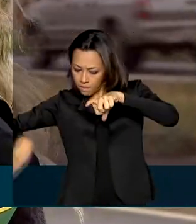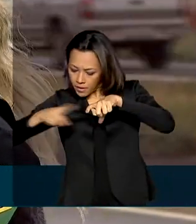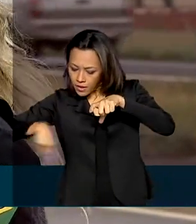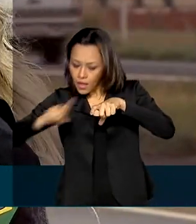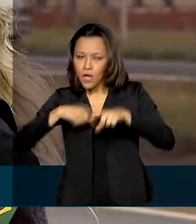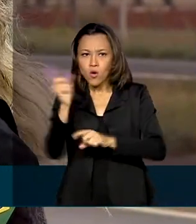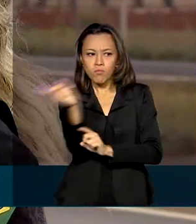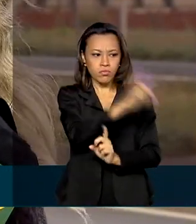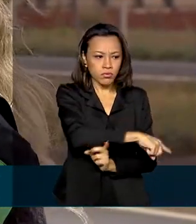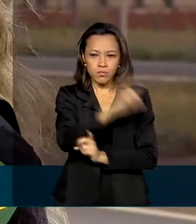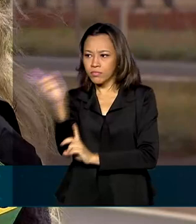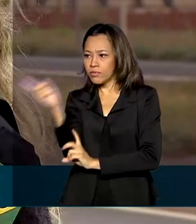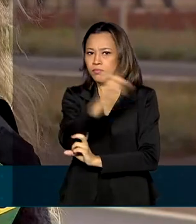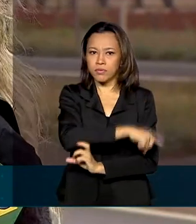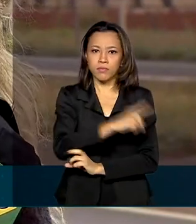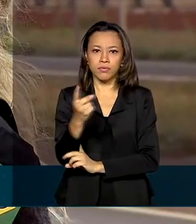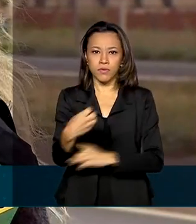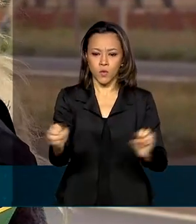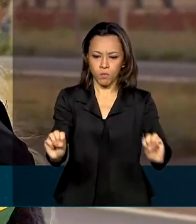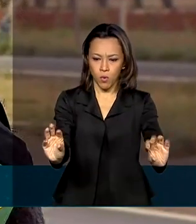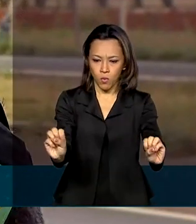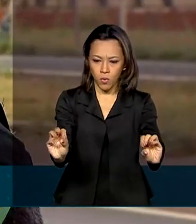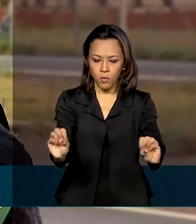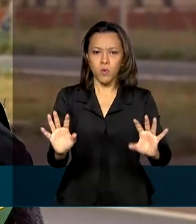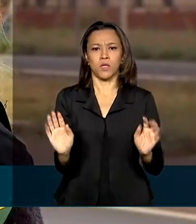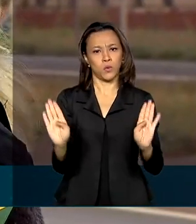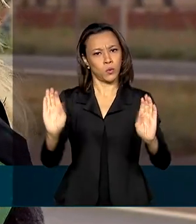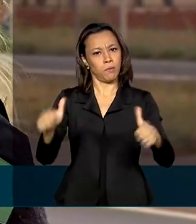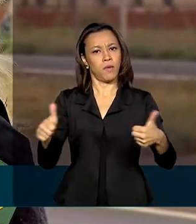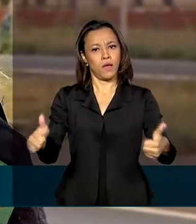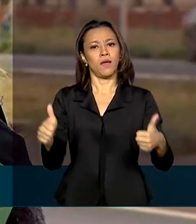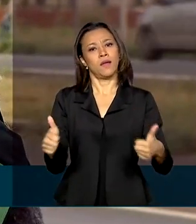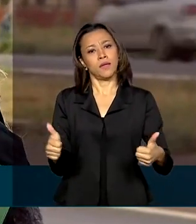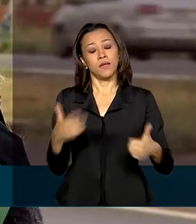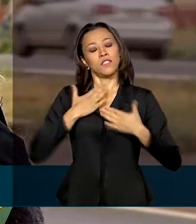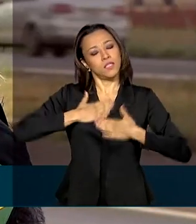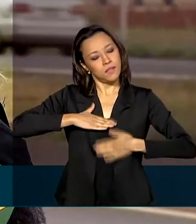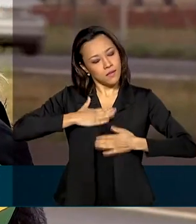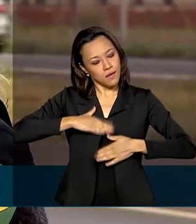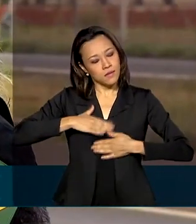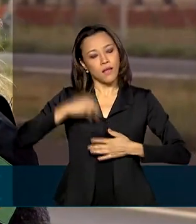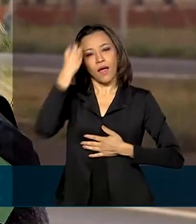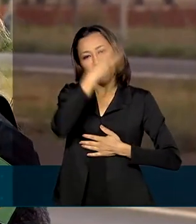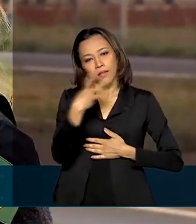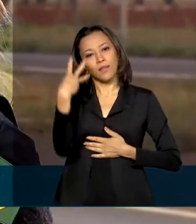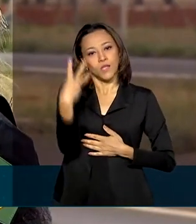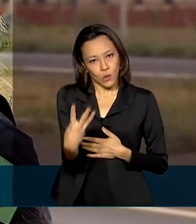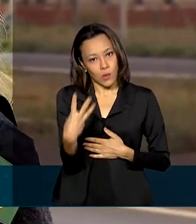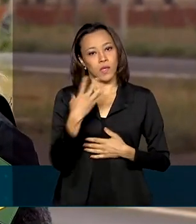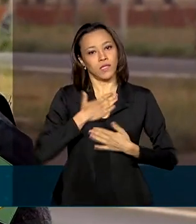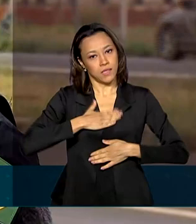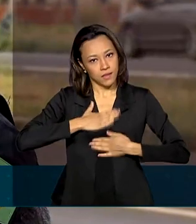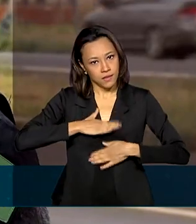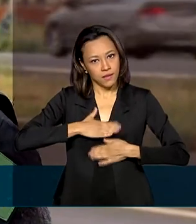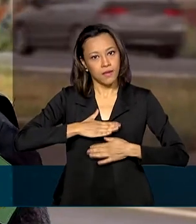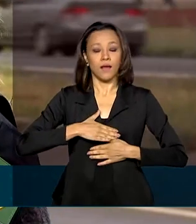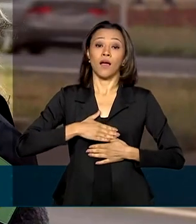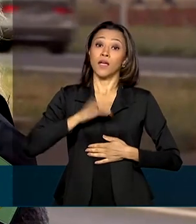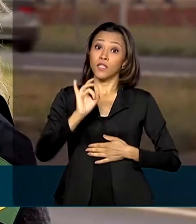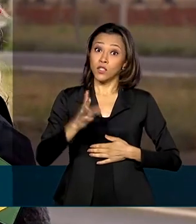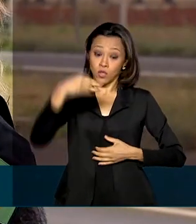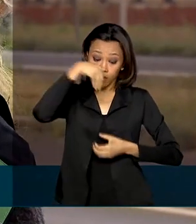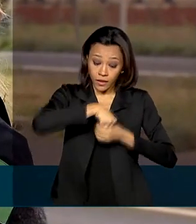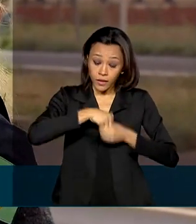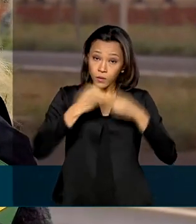-brisa, sistema de iluminação, planejar a viagem para que o condutor tenha um descanso pelo menos a cada três horas e o veículo só pode ter a